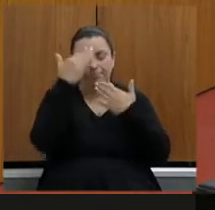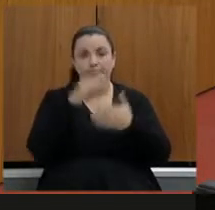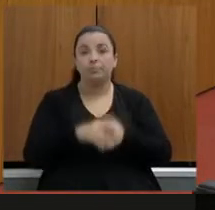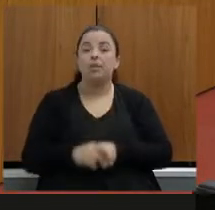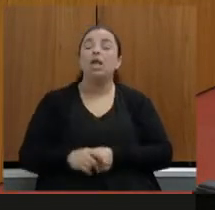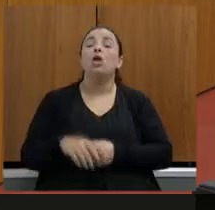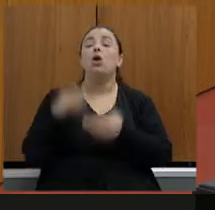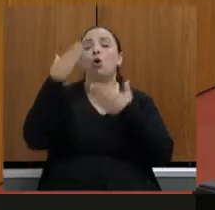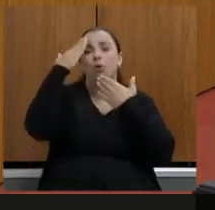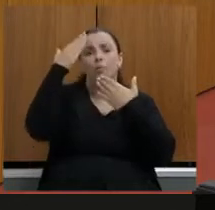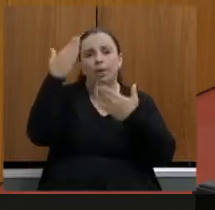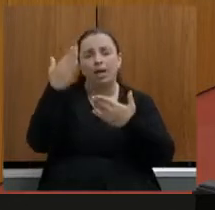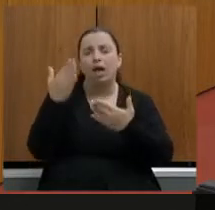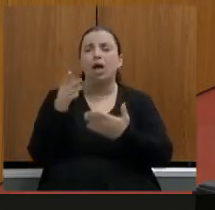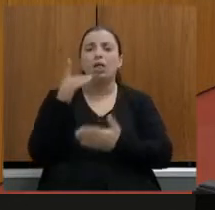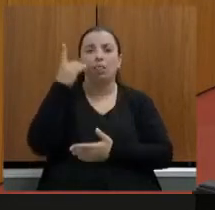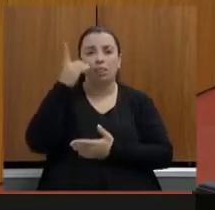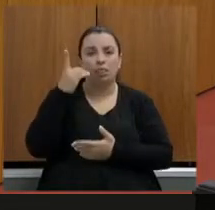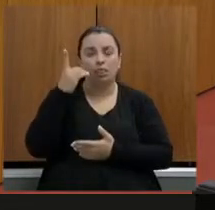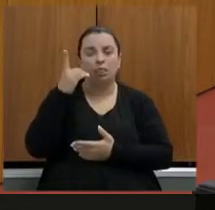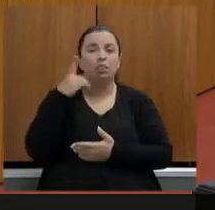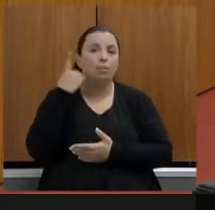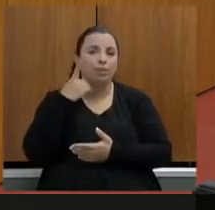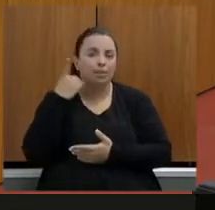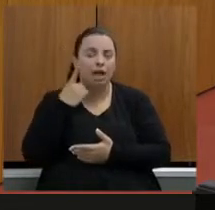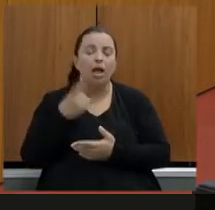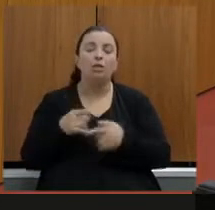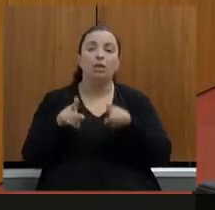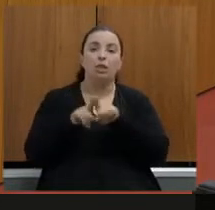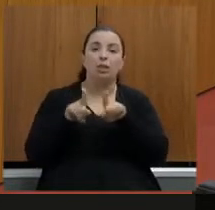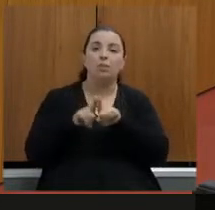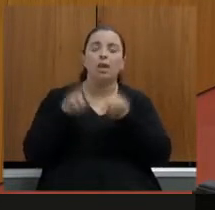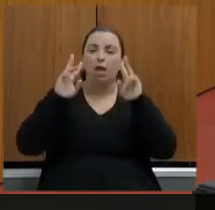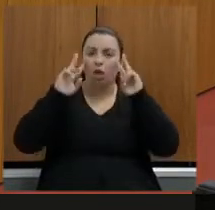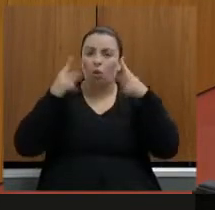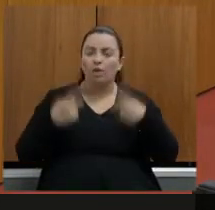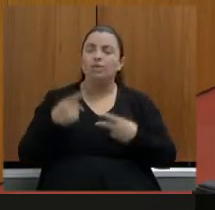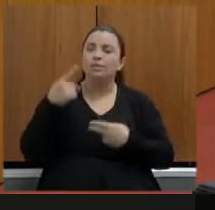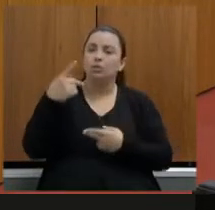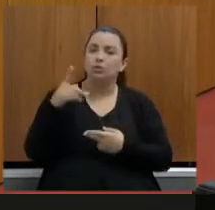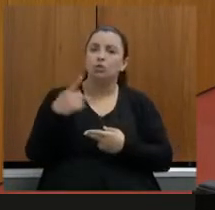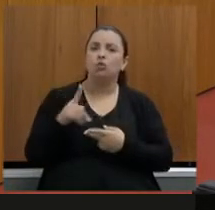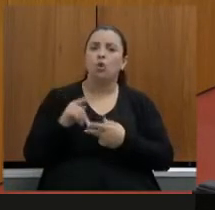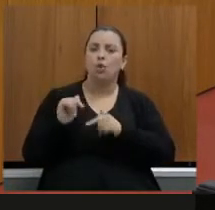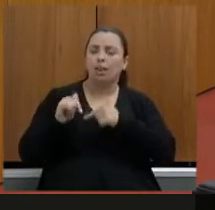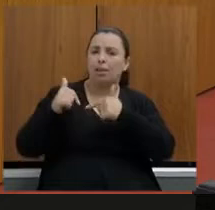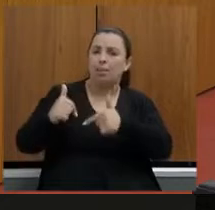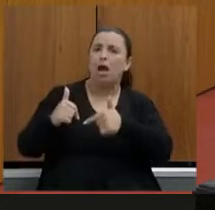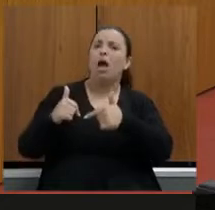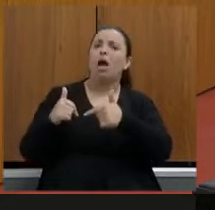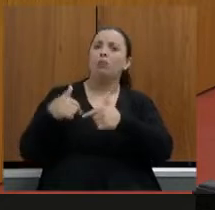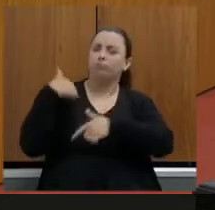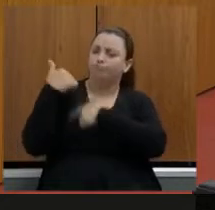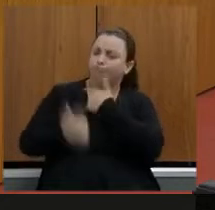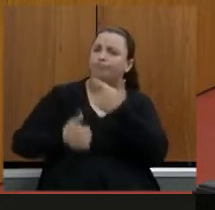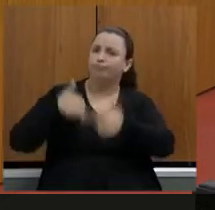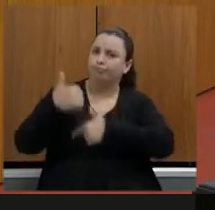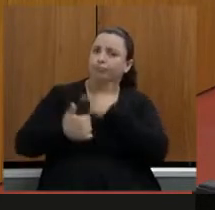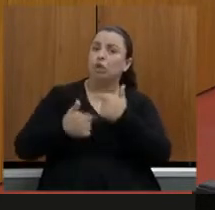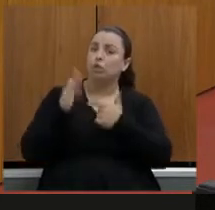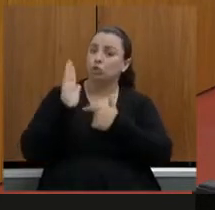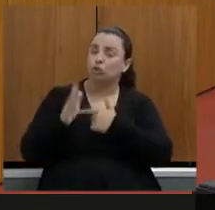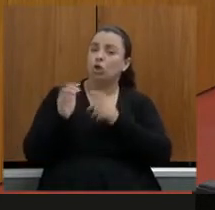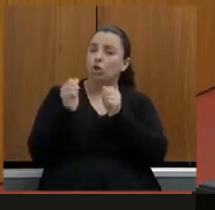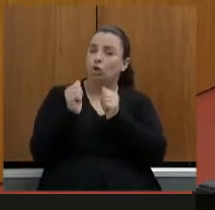pelas palavras dele também reconhecer a forma ativa que ele vem trabalhando pela infraestrutura já esteve conosco muitas vezes trazendo um